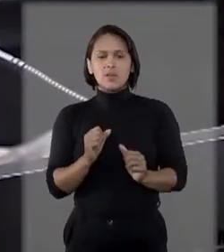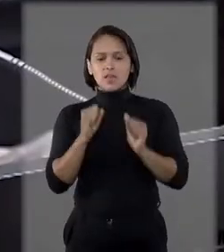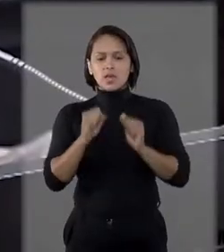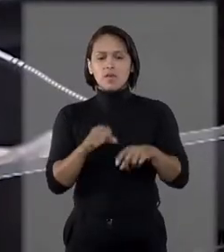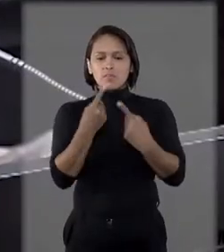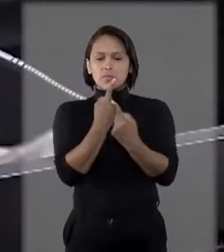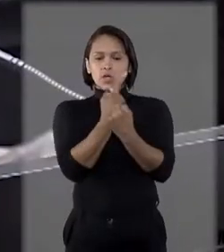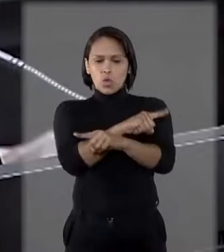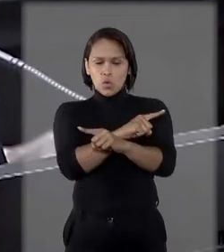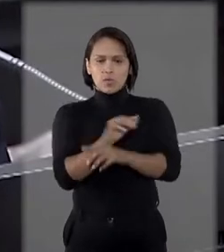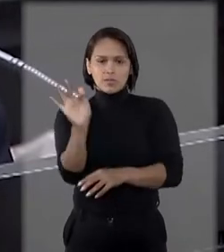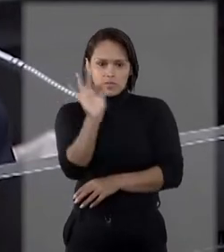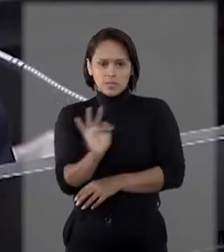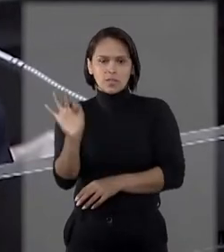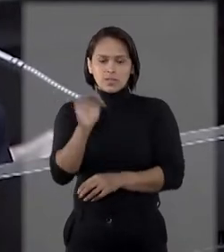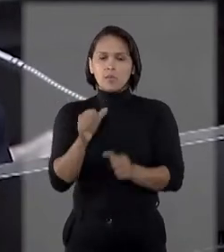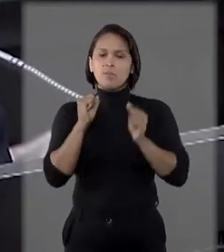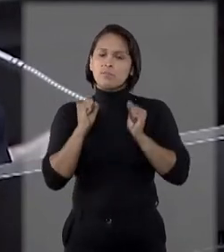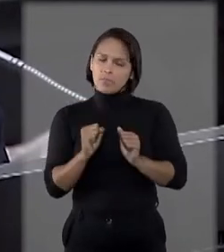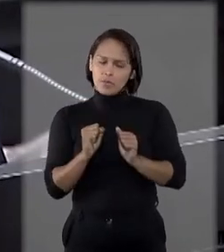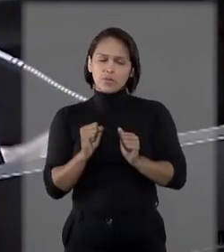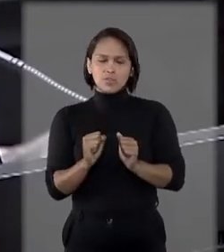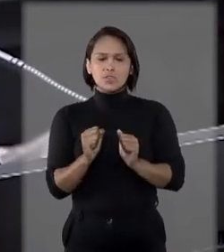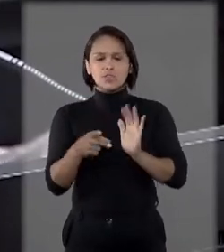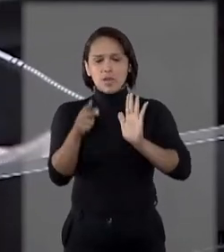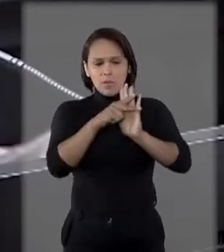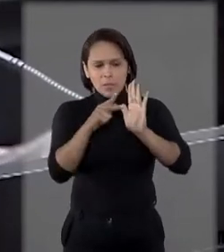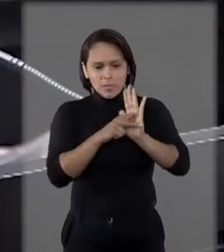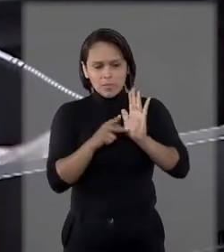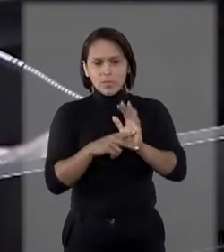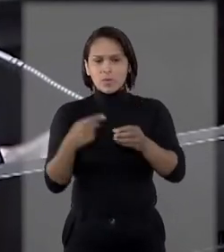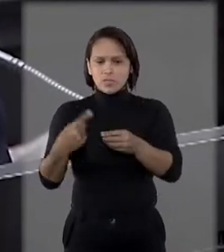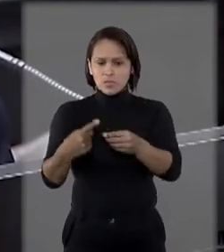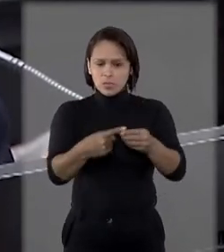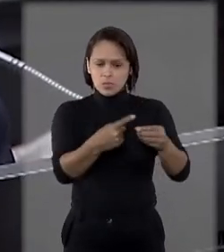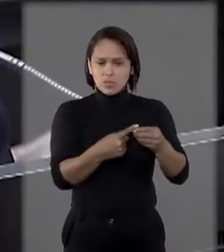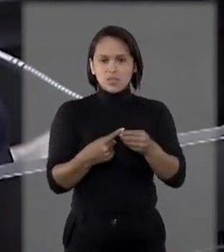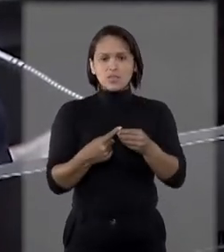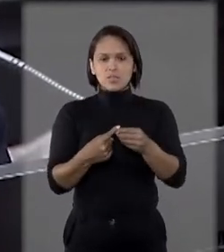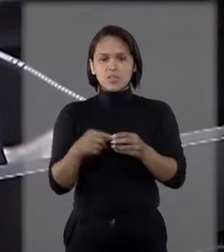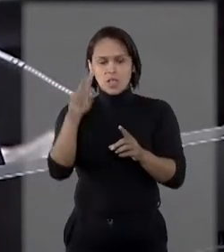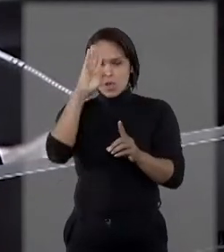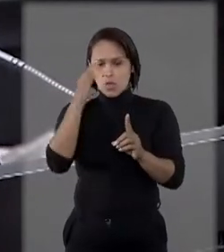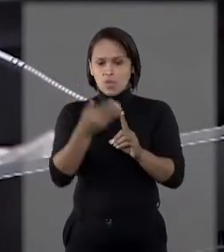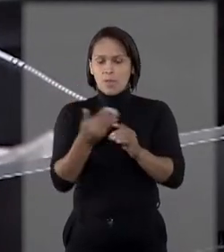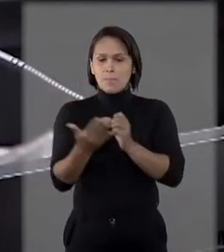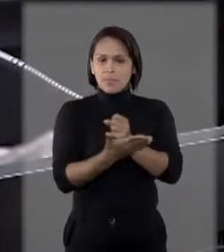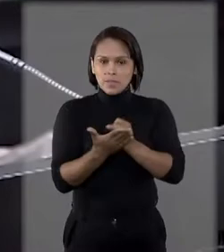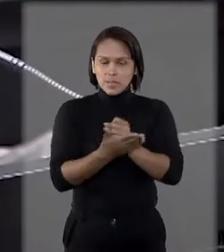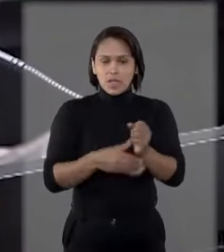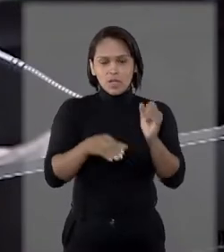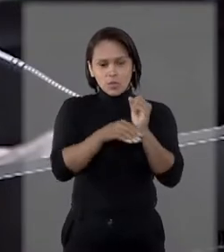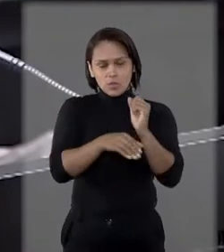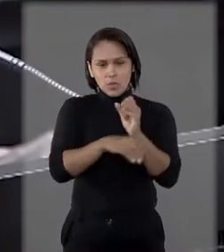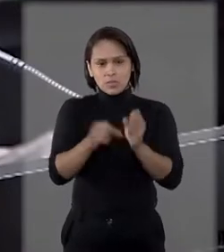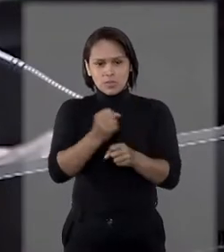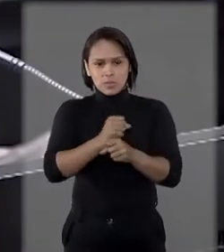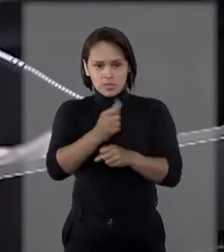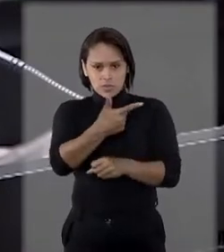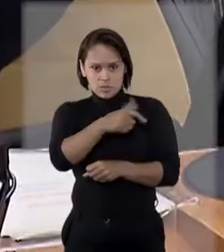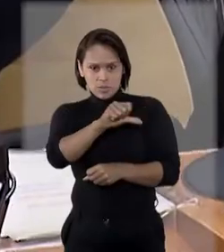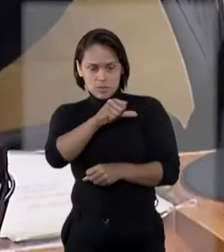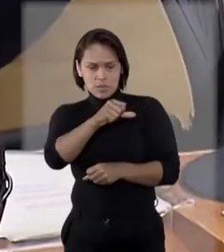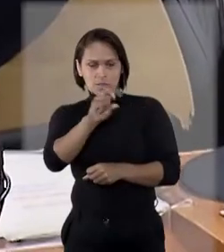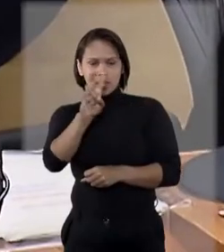ajuizada contra a unidade da federação pode ser proposta no foro do domicílio do autor, com base no Código de Processo Civil de 2015.